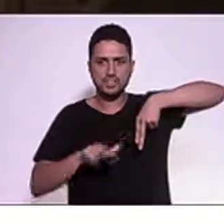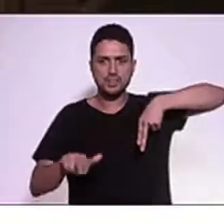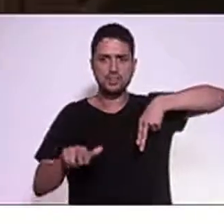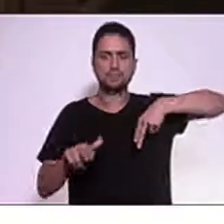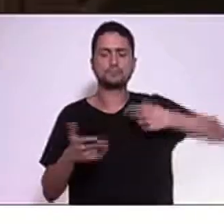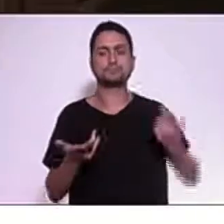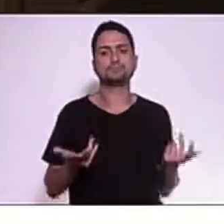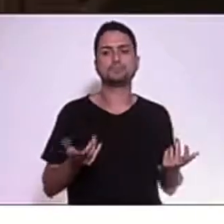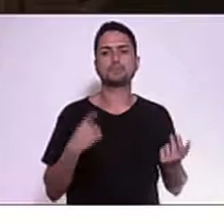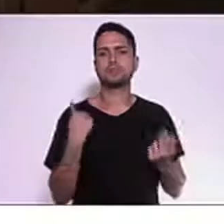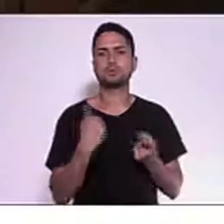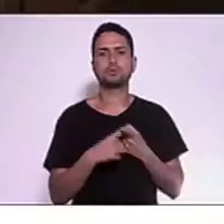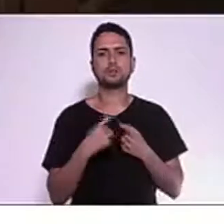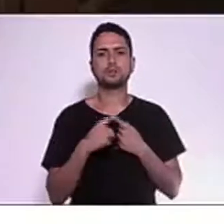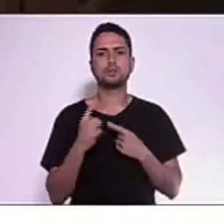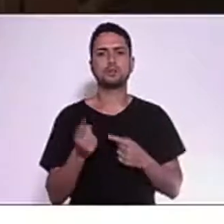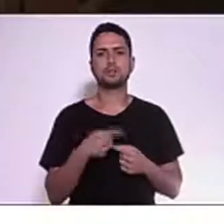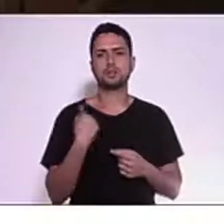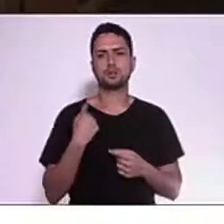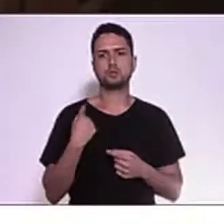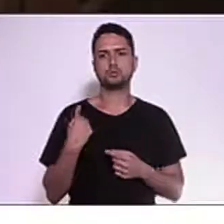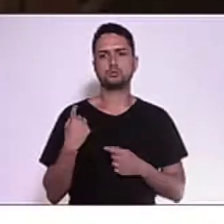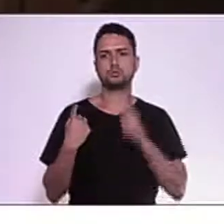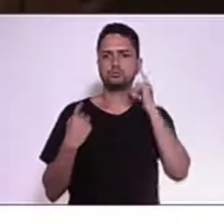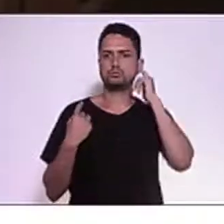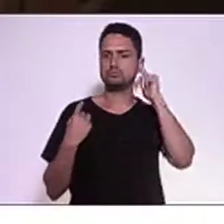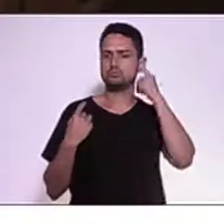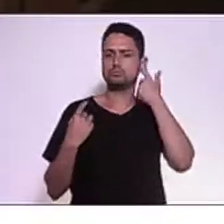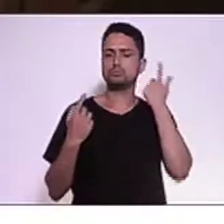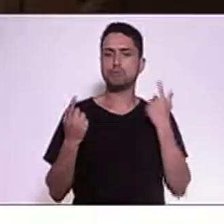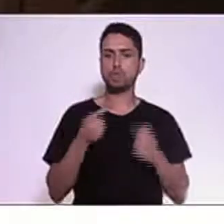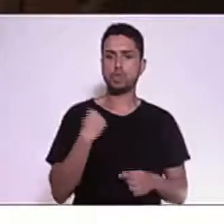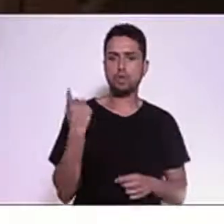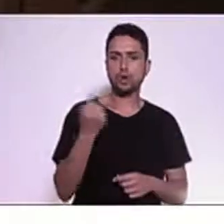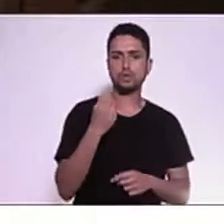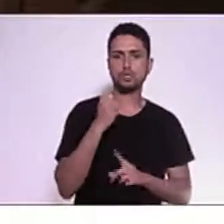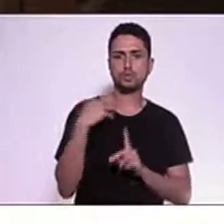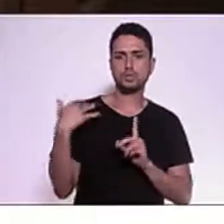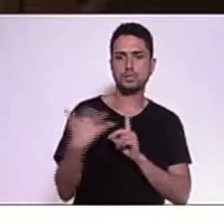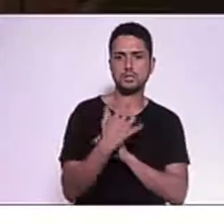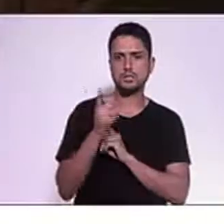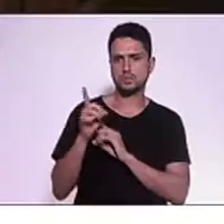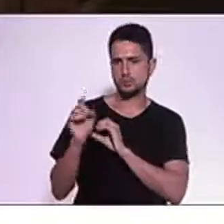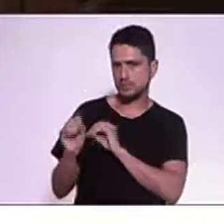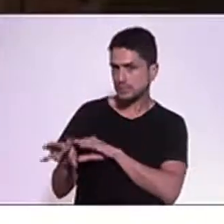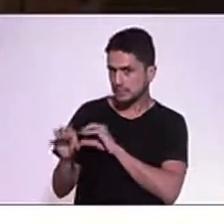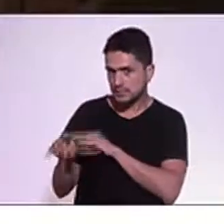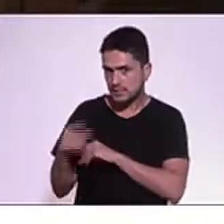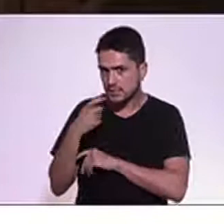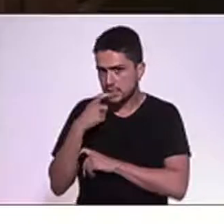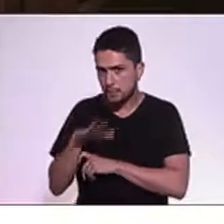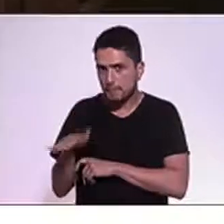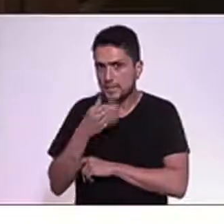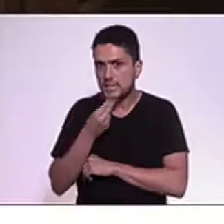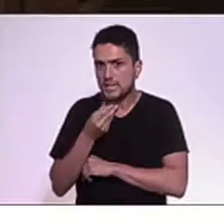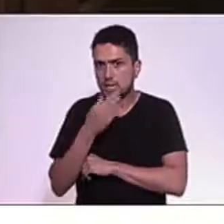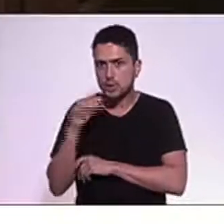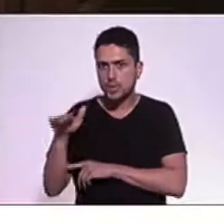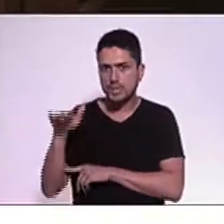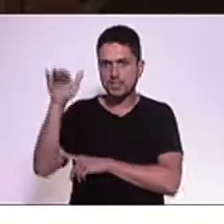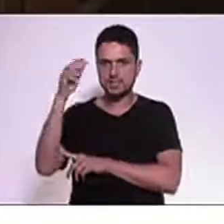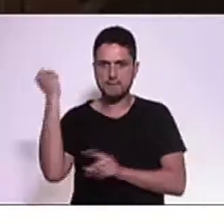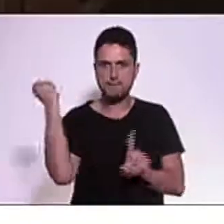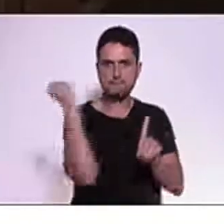criamos os nossos homens meninos para serem criminosos, para matar e violentar as suas mulheres,